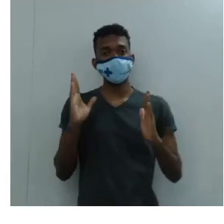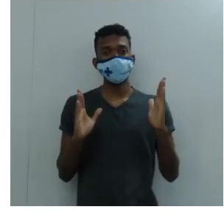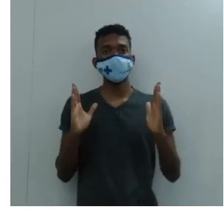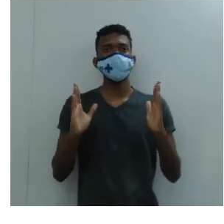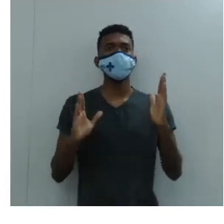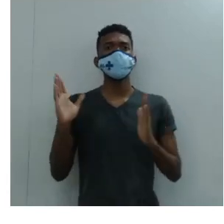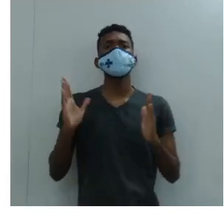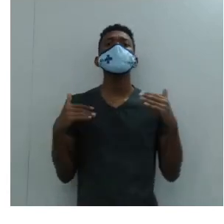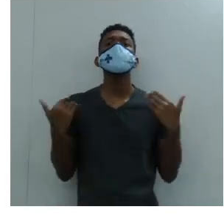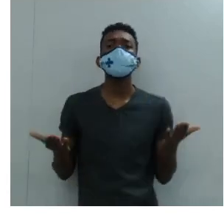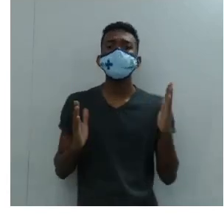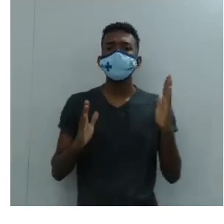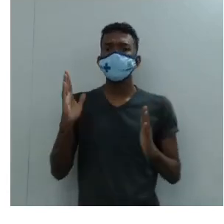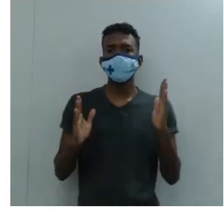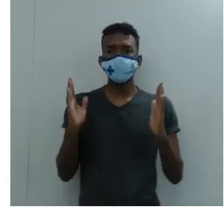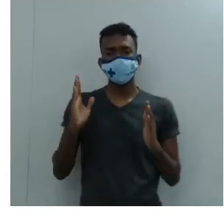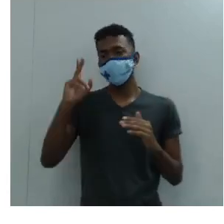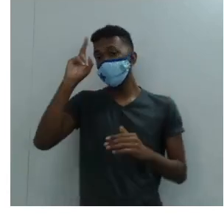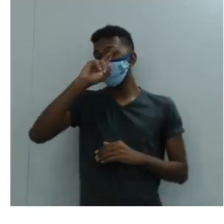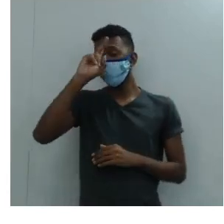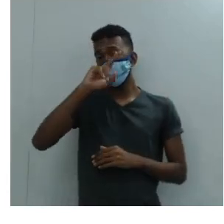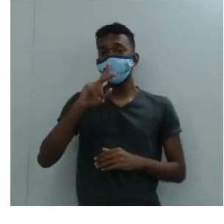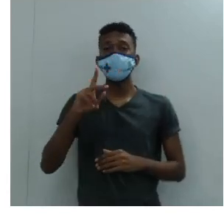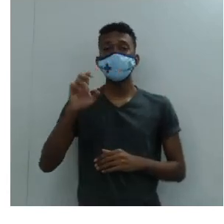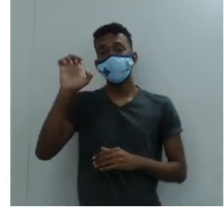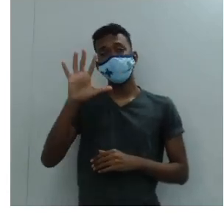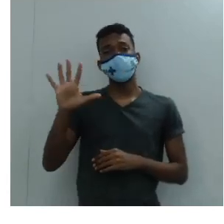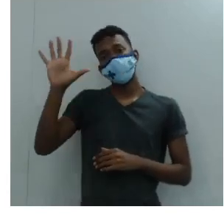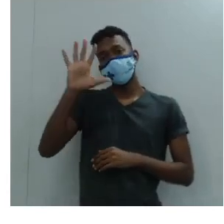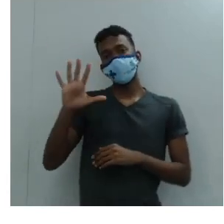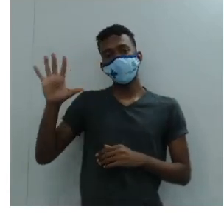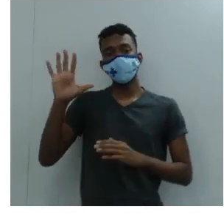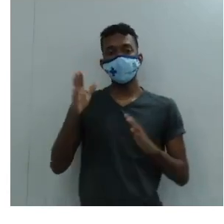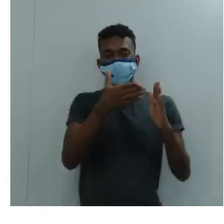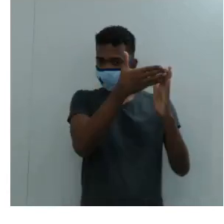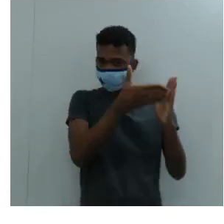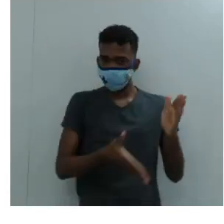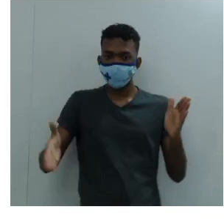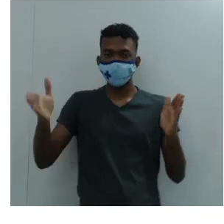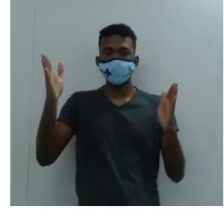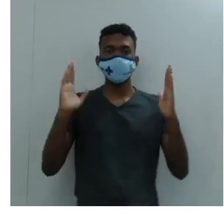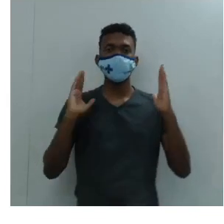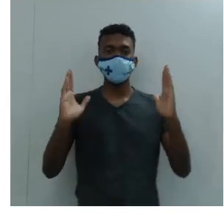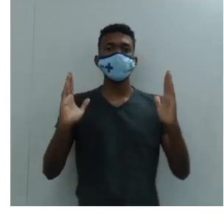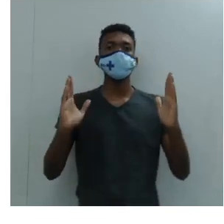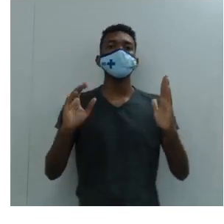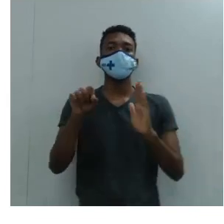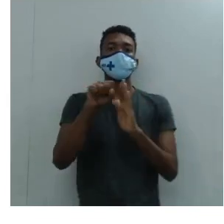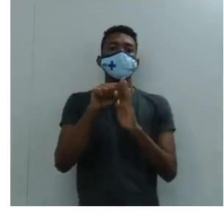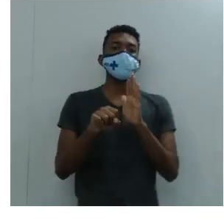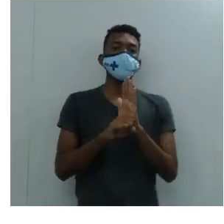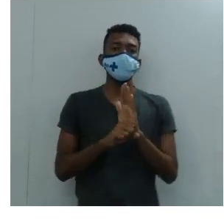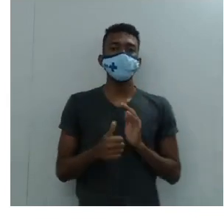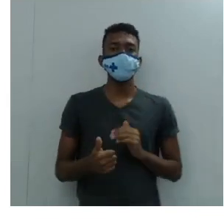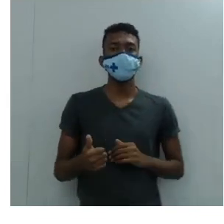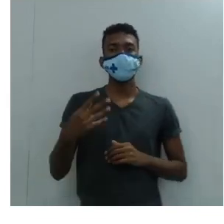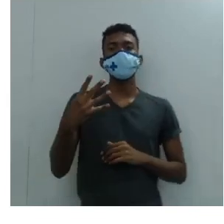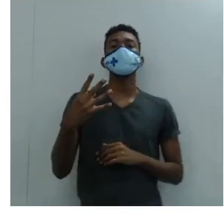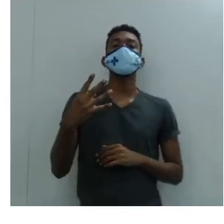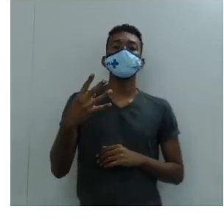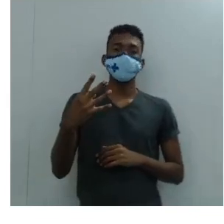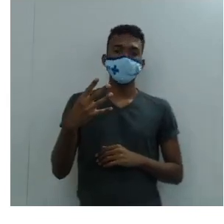rapaz, da história europeia durante o século XIV,